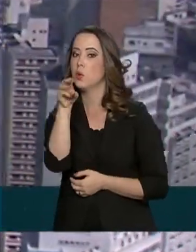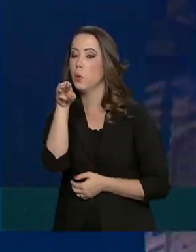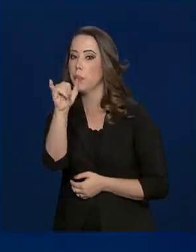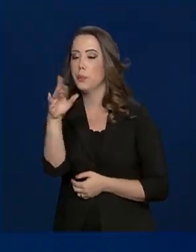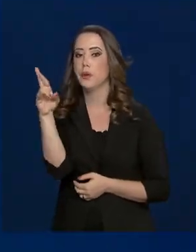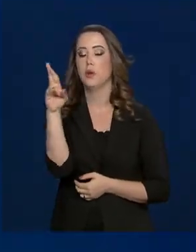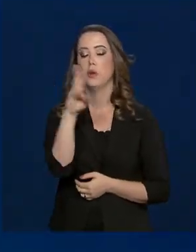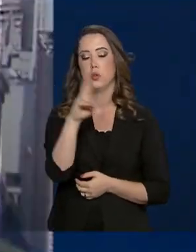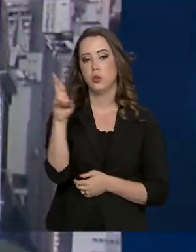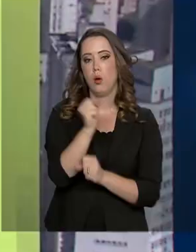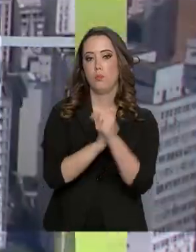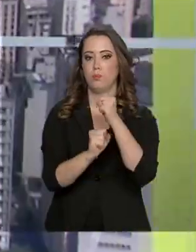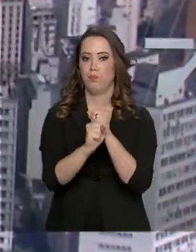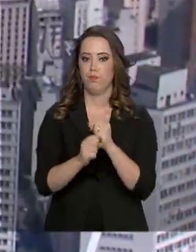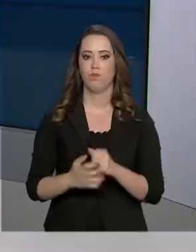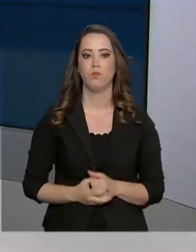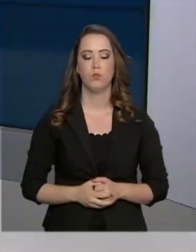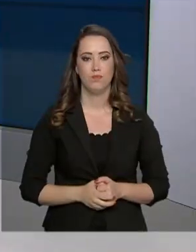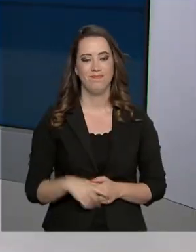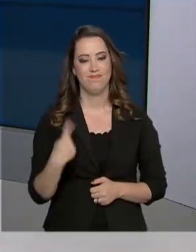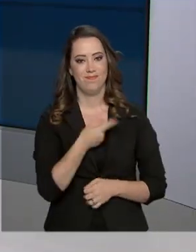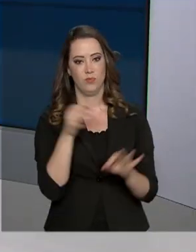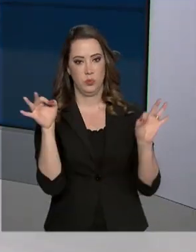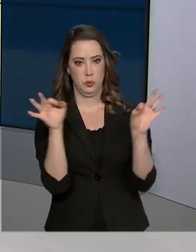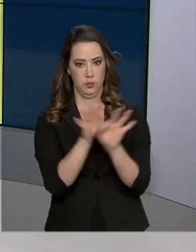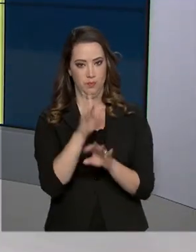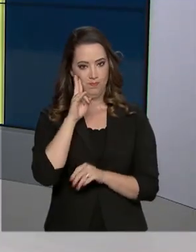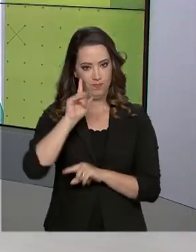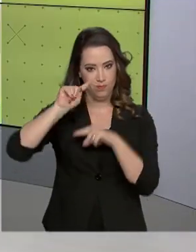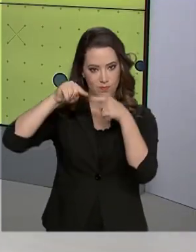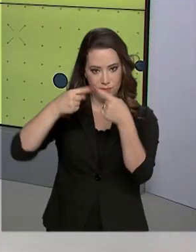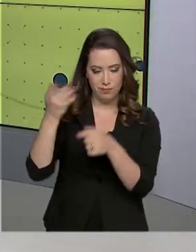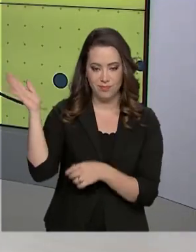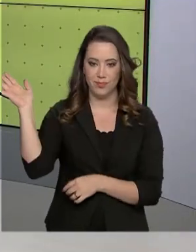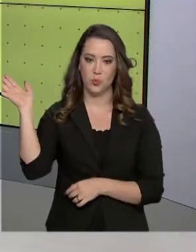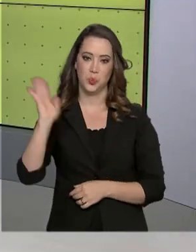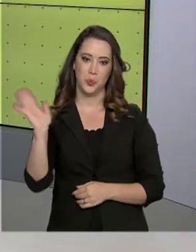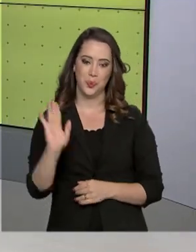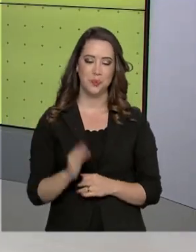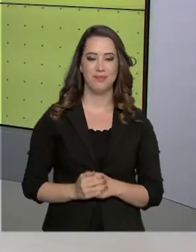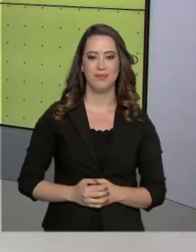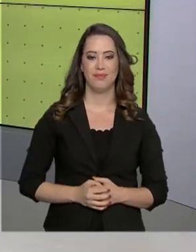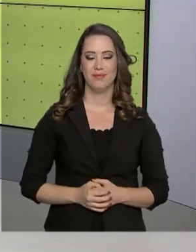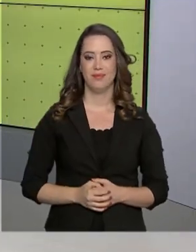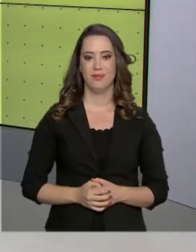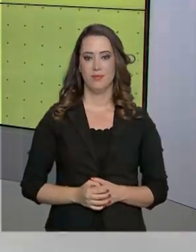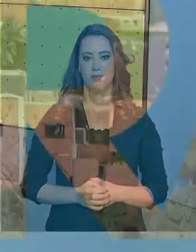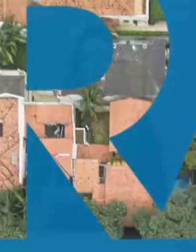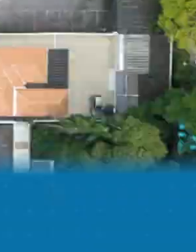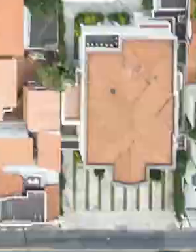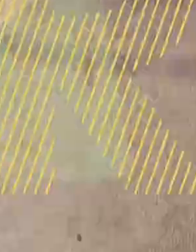segundo o Ministério da Educação. E a gente fica por aqui. Nos vemos na próxima edição. Até lá!